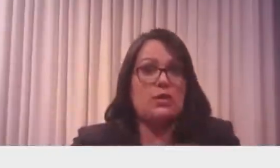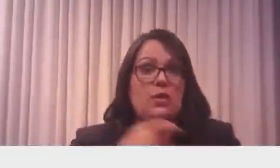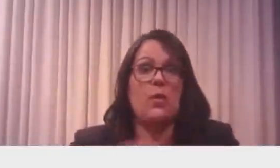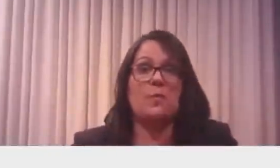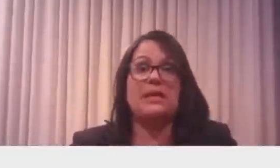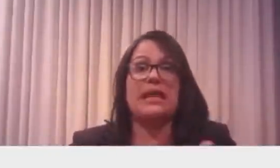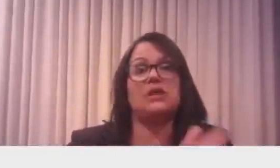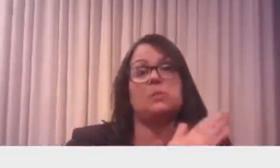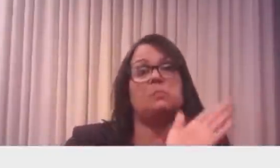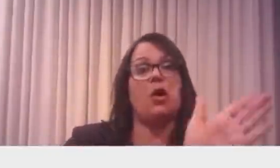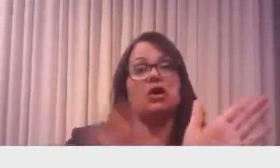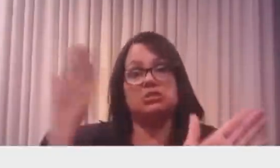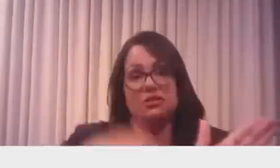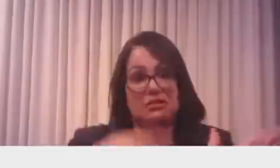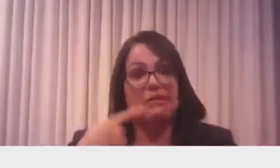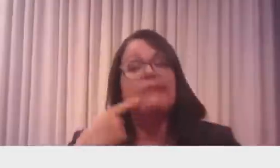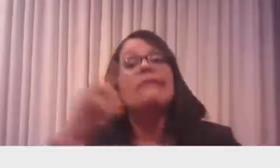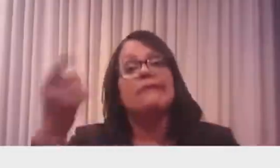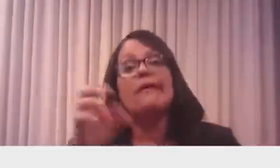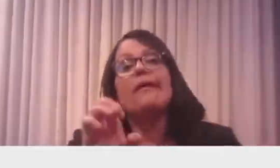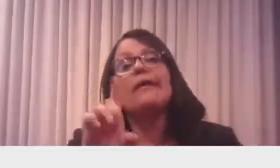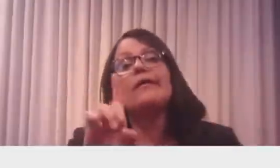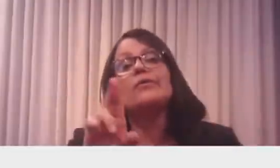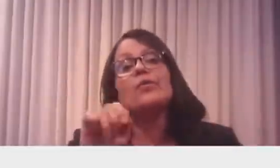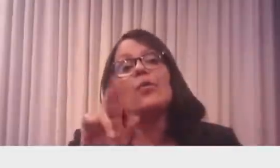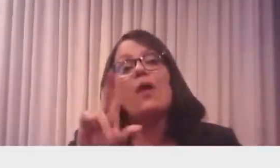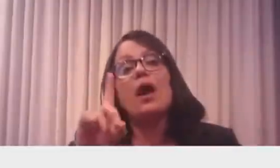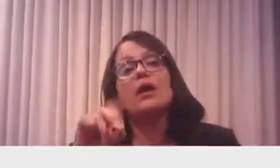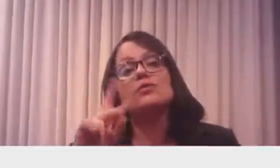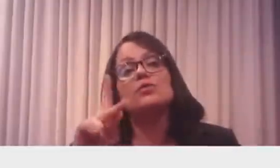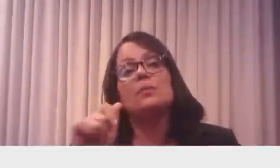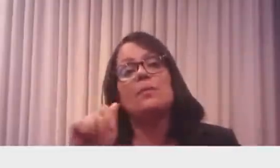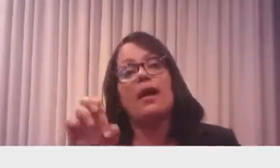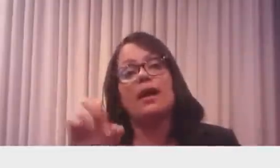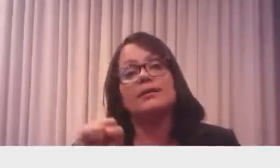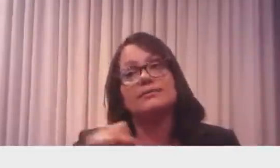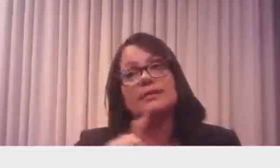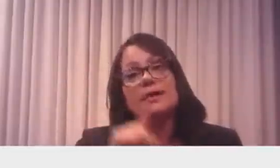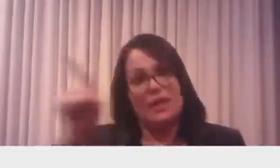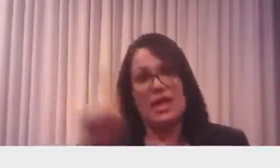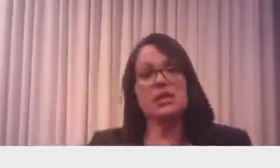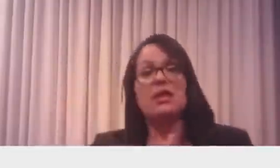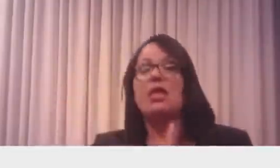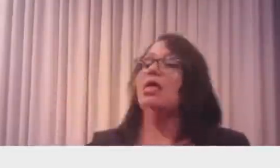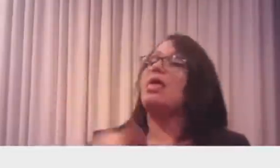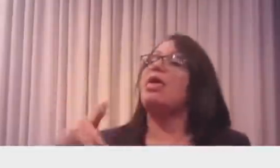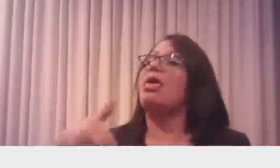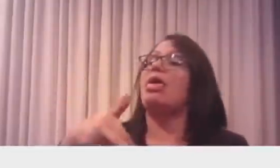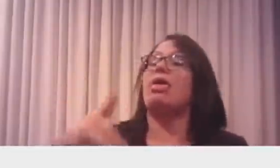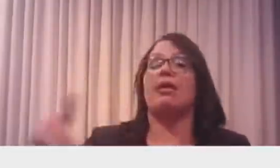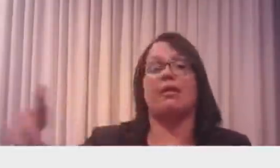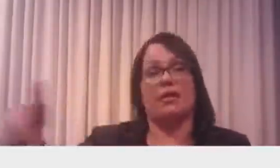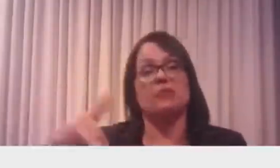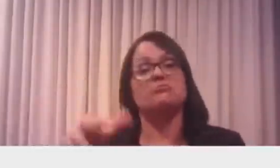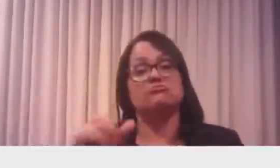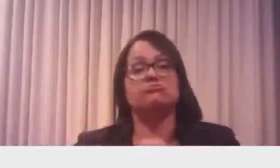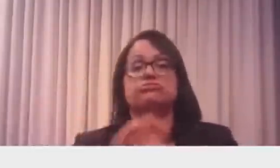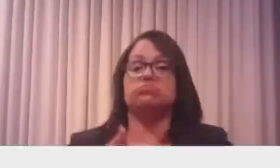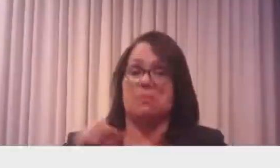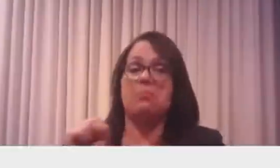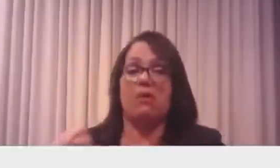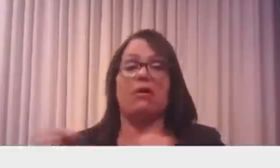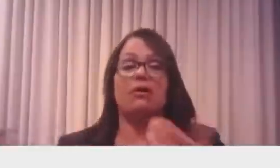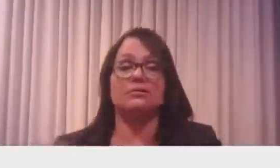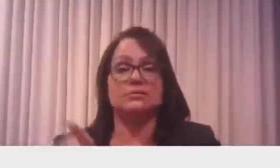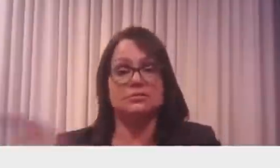Paz? Sem problema nenhum, o Queiroga estava dando por lá, sem problema nenhum. Eu já não poderia. E como é que fica isso aí?